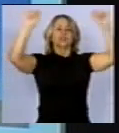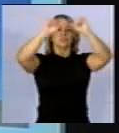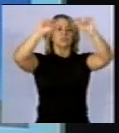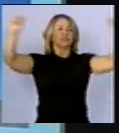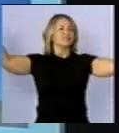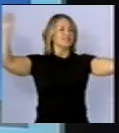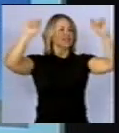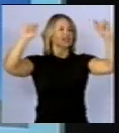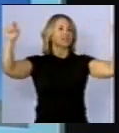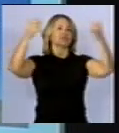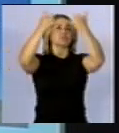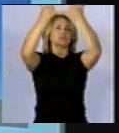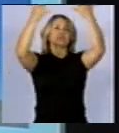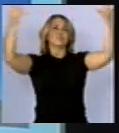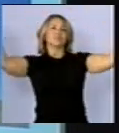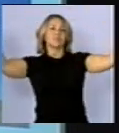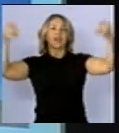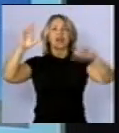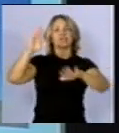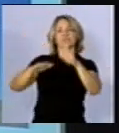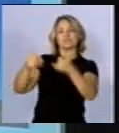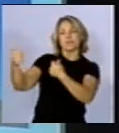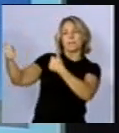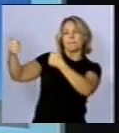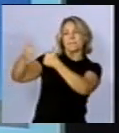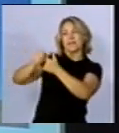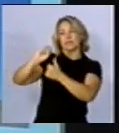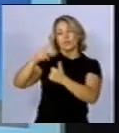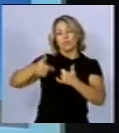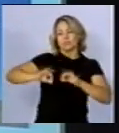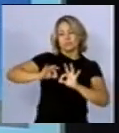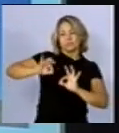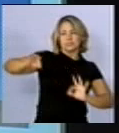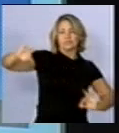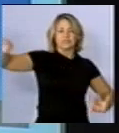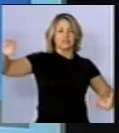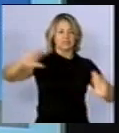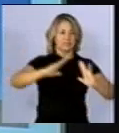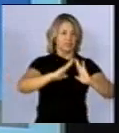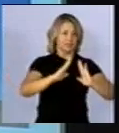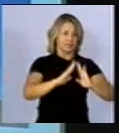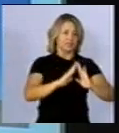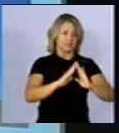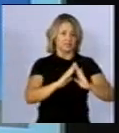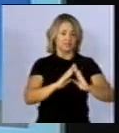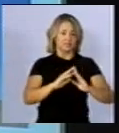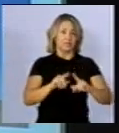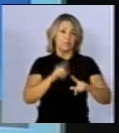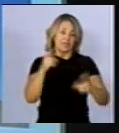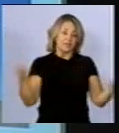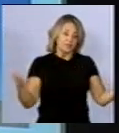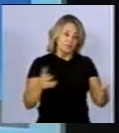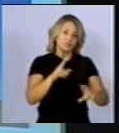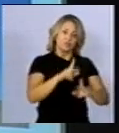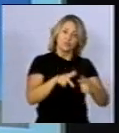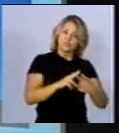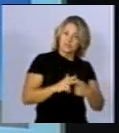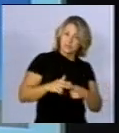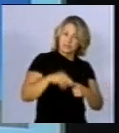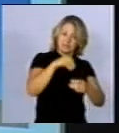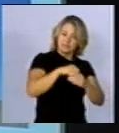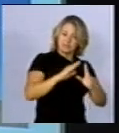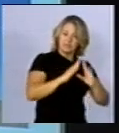fica a dezenas, no mínimo, dezenas de metros do local onde ficam as pessoas. Ao passo que o equipamento, o manuseio do equipamento, são equipamentos